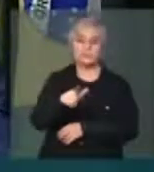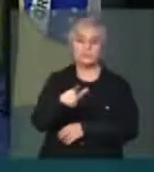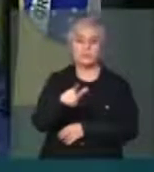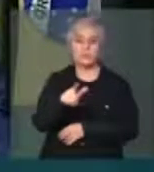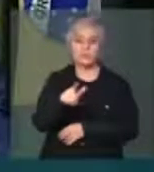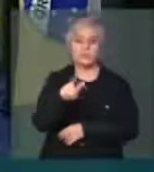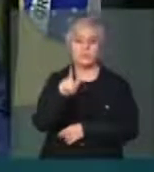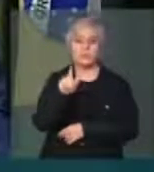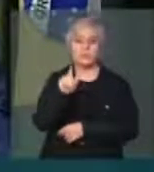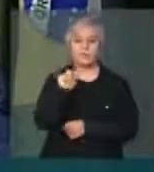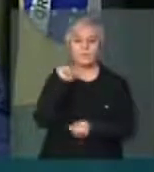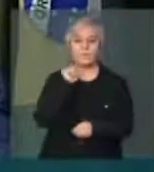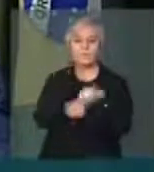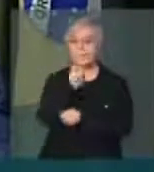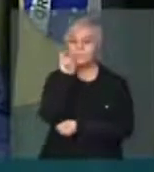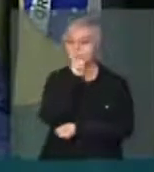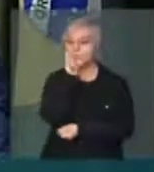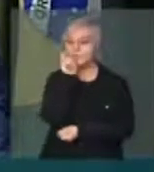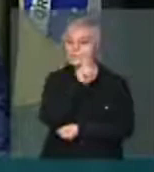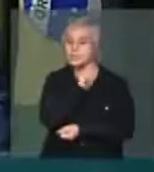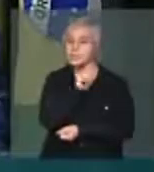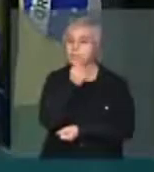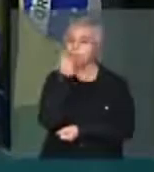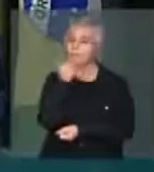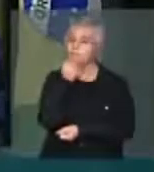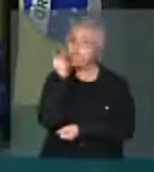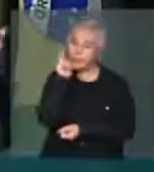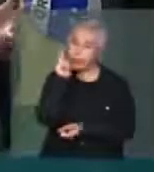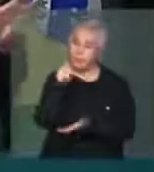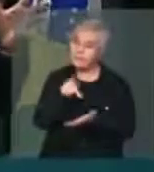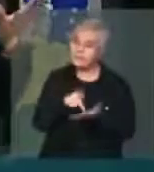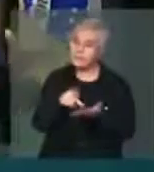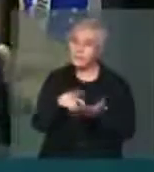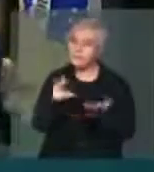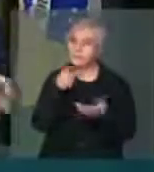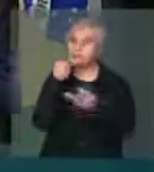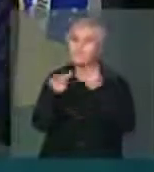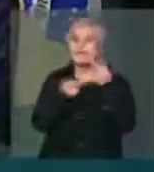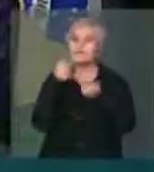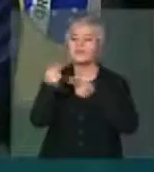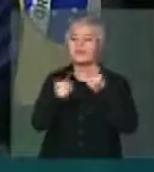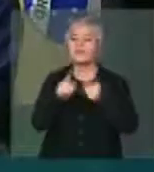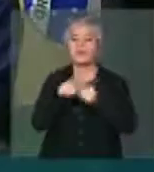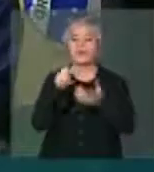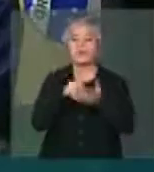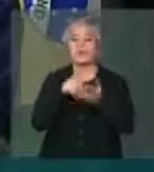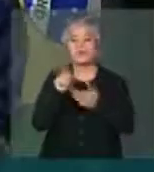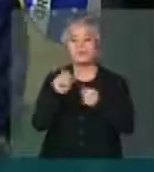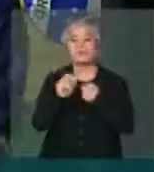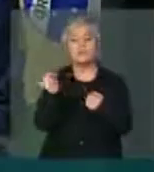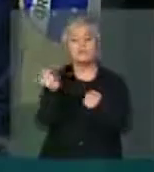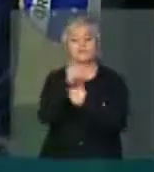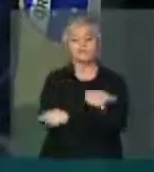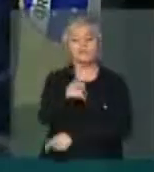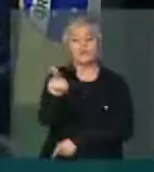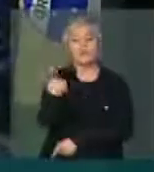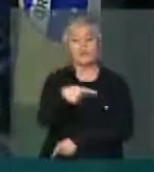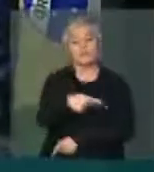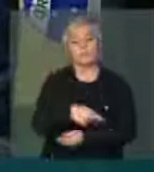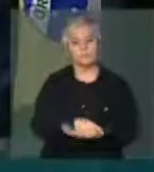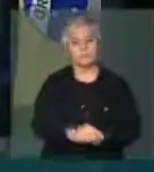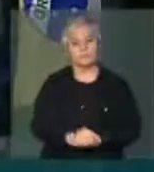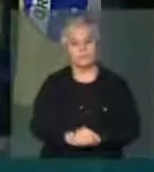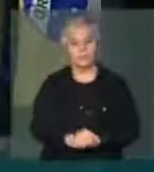mais uma vez não afirmar ao país algo que ia fazer e fazer diferente porque de forma